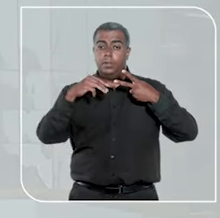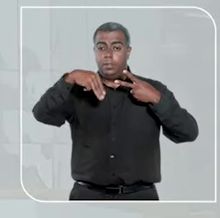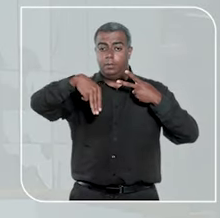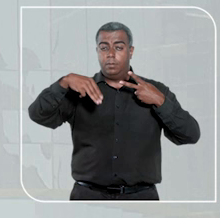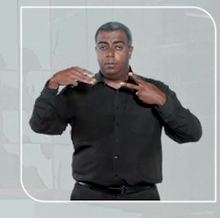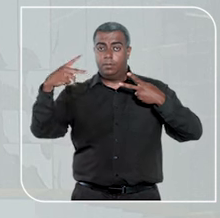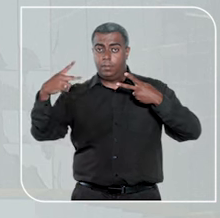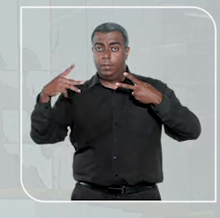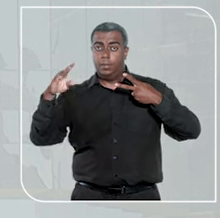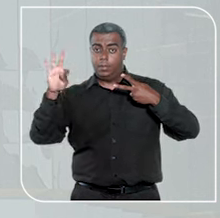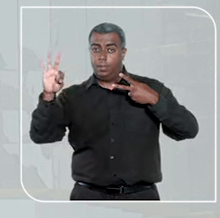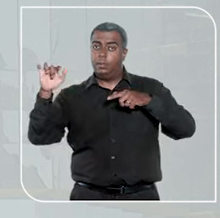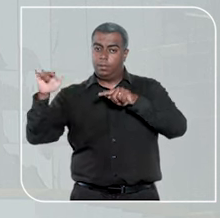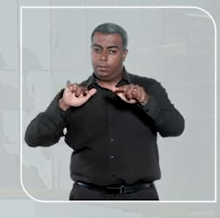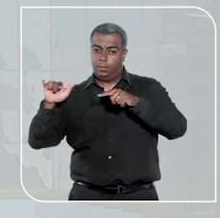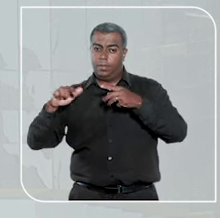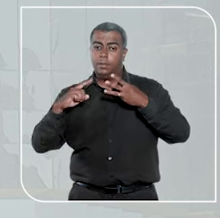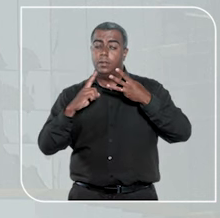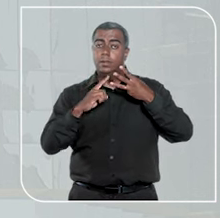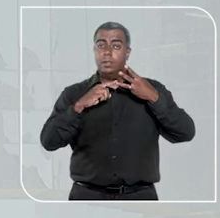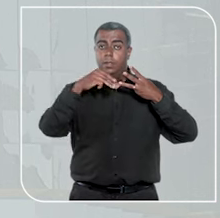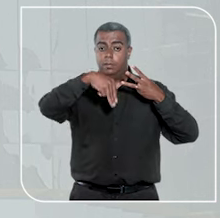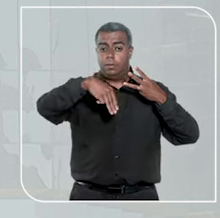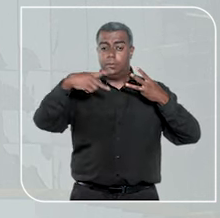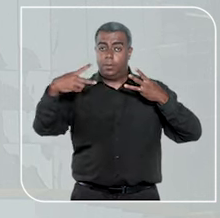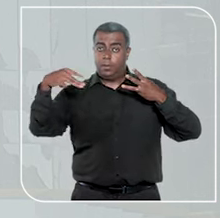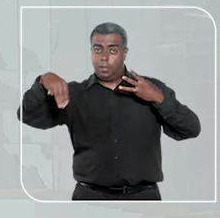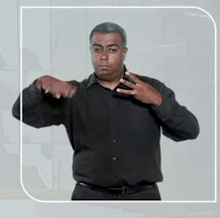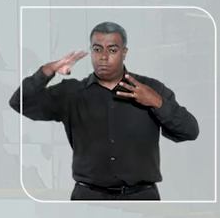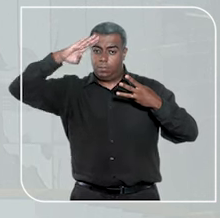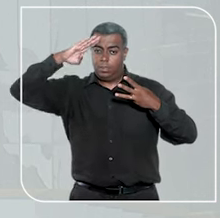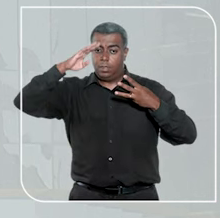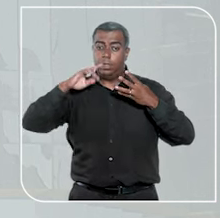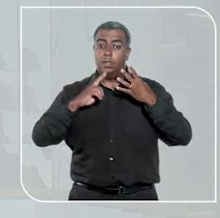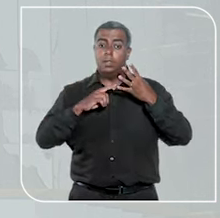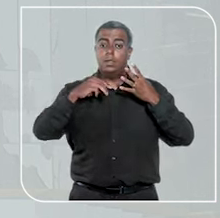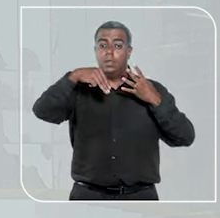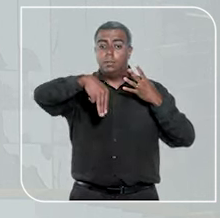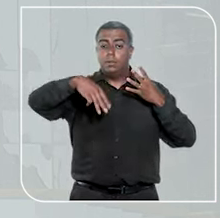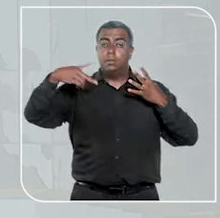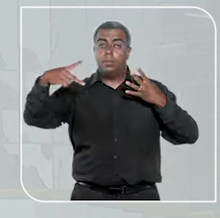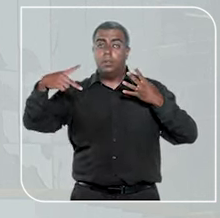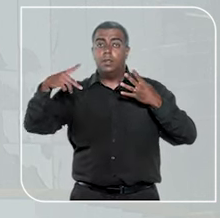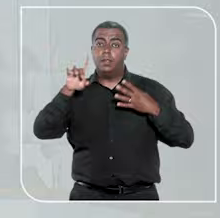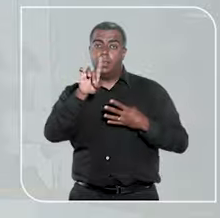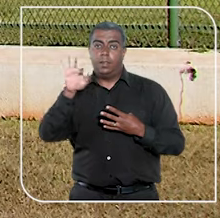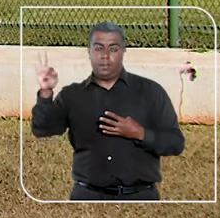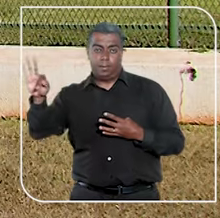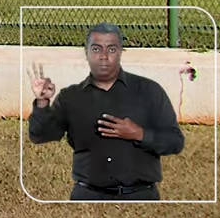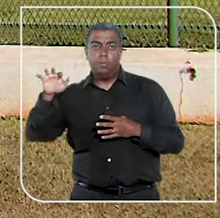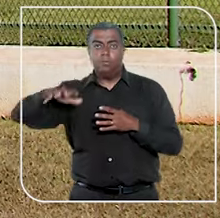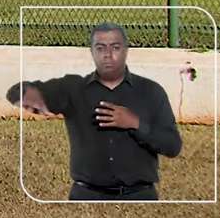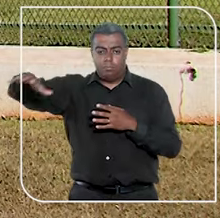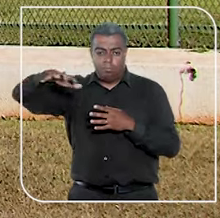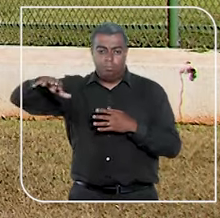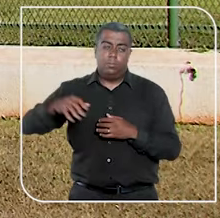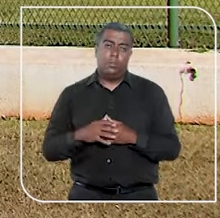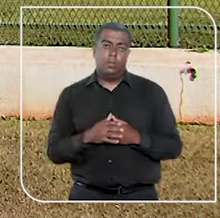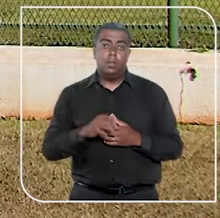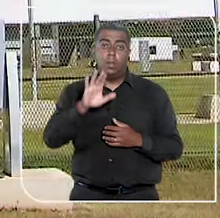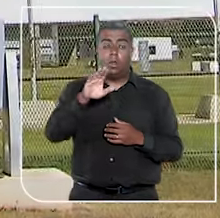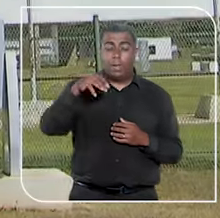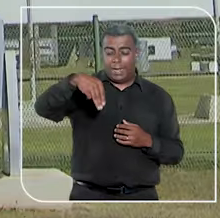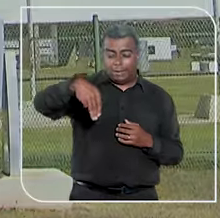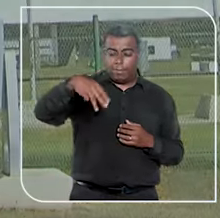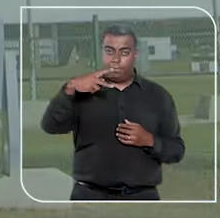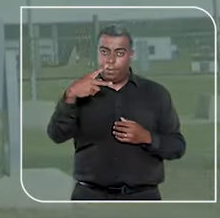do Trabalho, o Ministério Público Militar e o Ministério Público do Distrito Federal e Territórios. É importante destacar